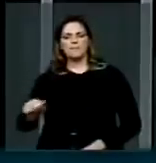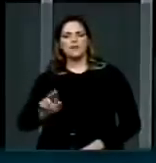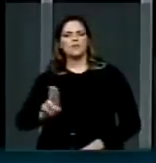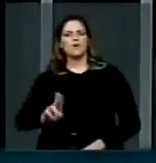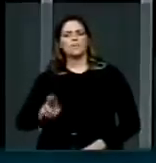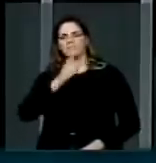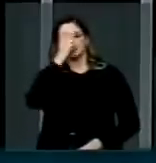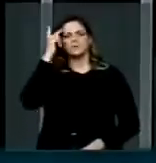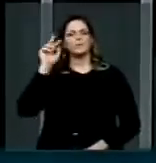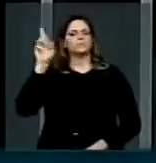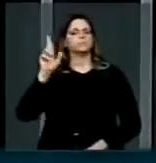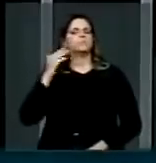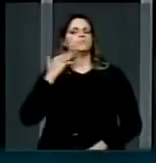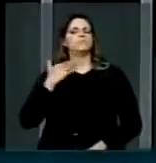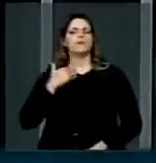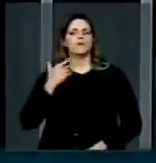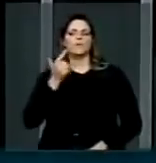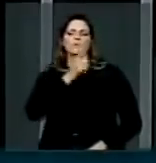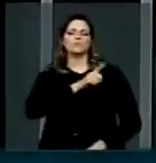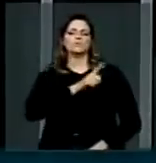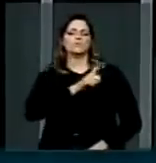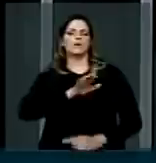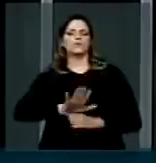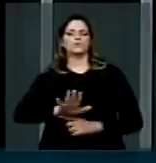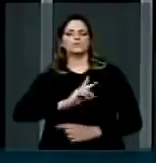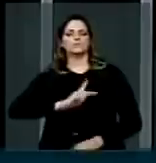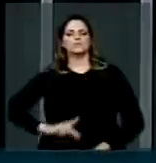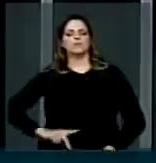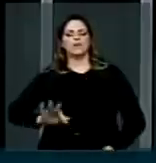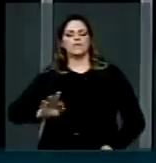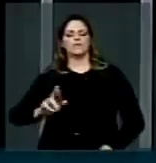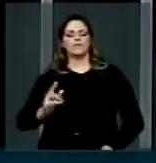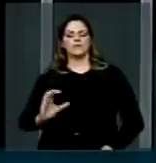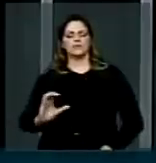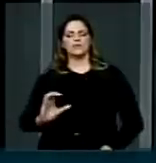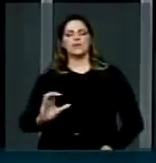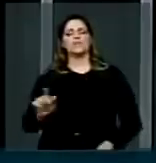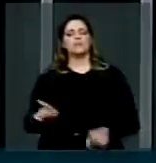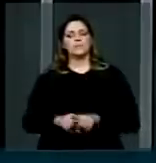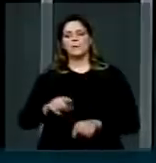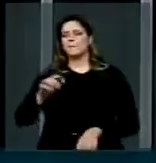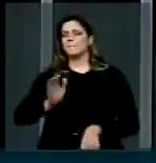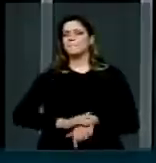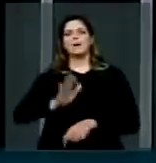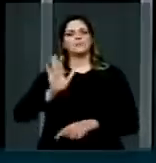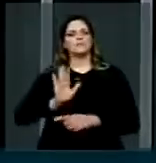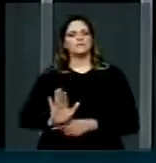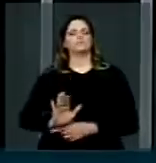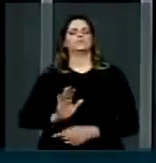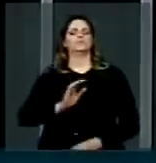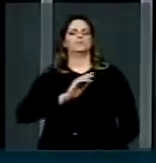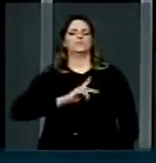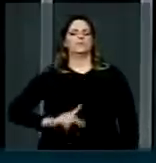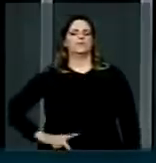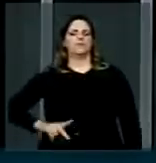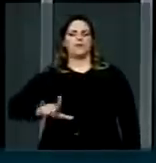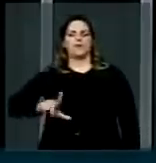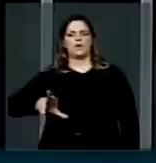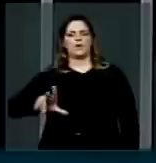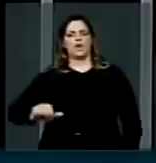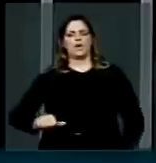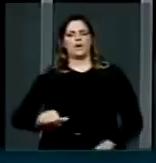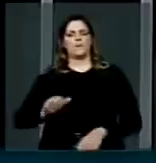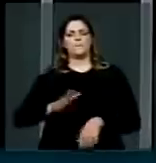Foram beneficiados do governo Fernando Henrique e foram ainda mais beneficiados do governo Lula, com a concentração do